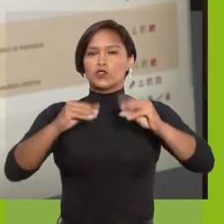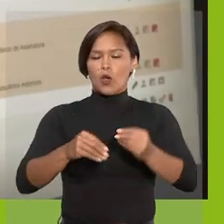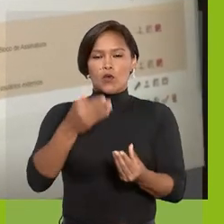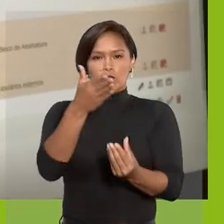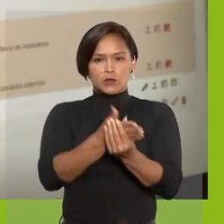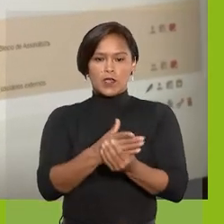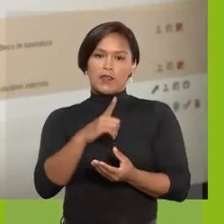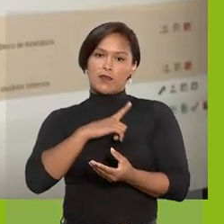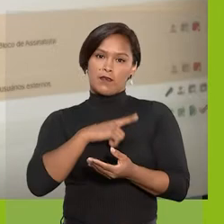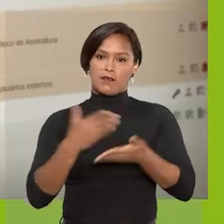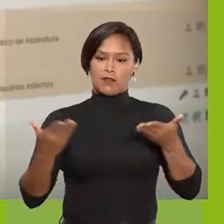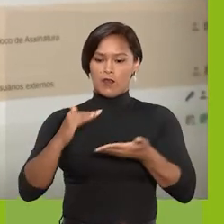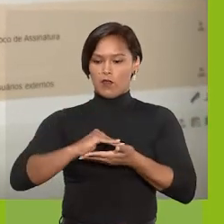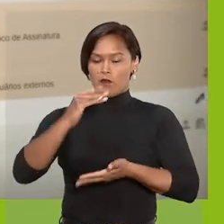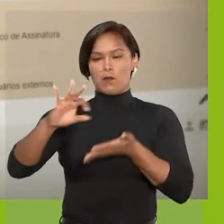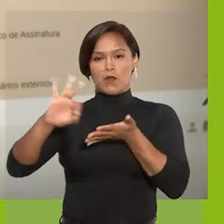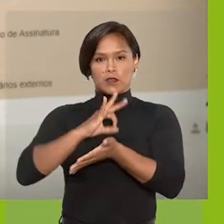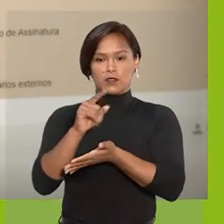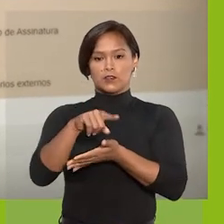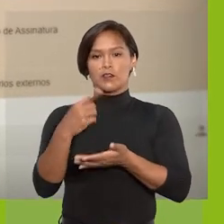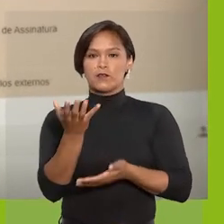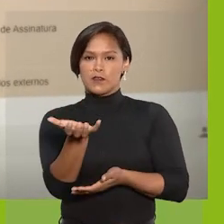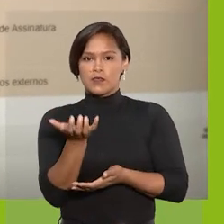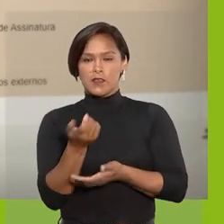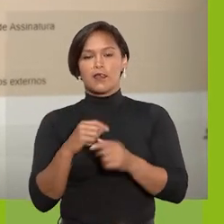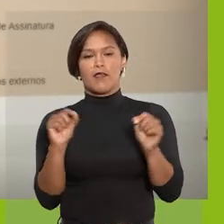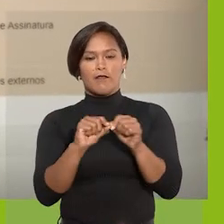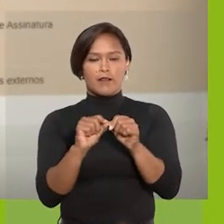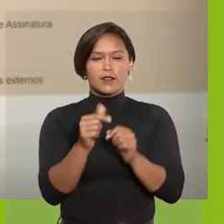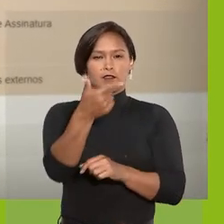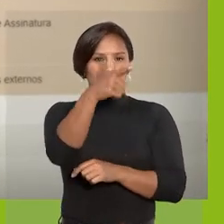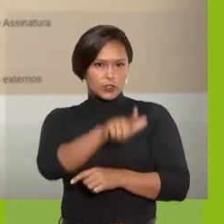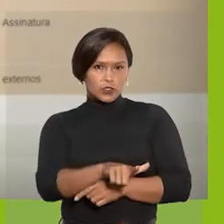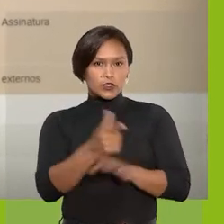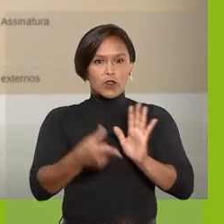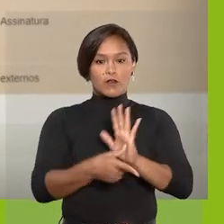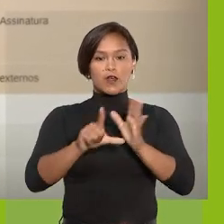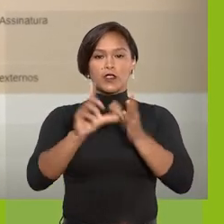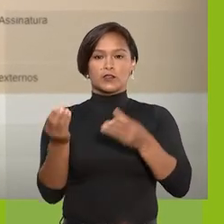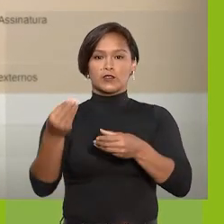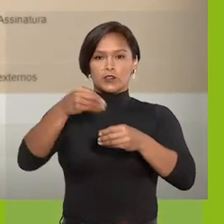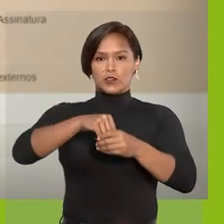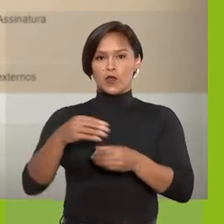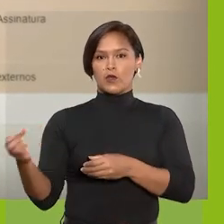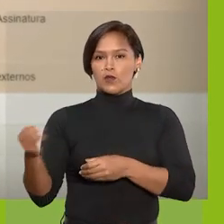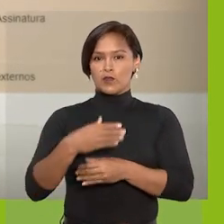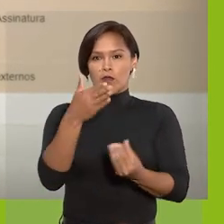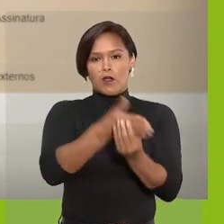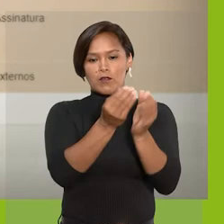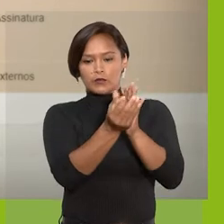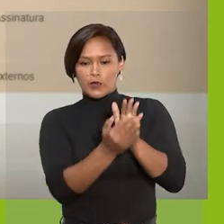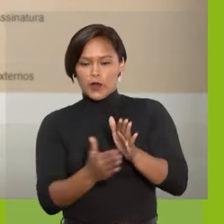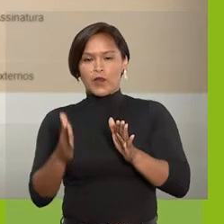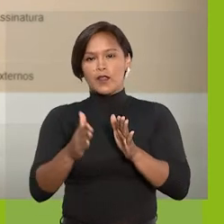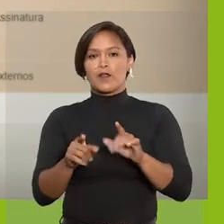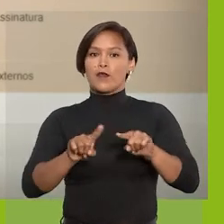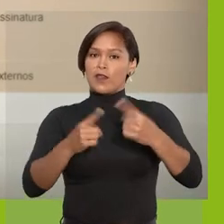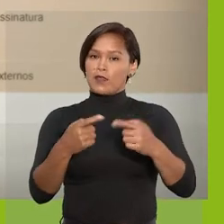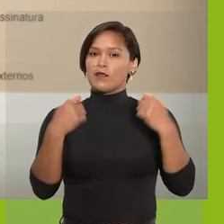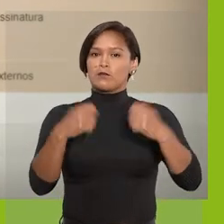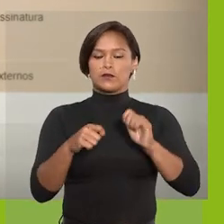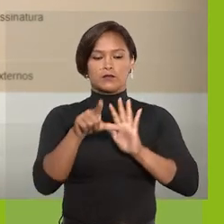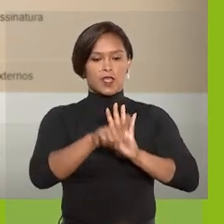processos existentes no bloco de assinatura que você deseja reaproveitar antes de incluir os novos arquivos. Para isso,